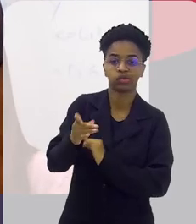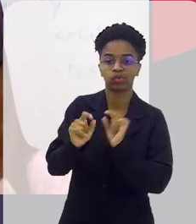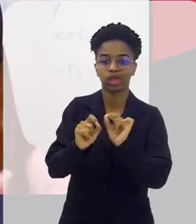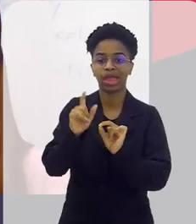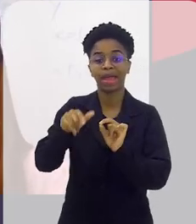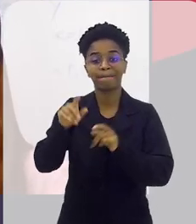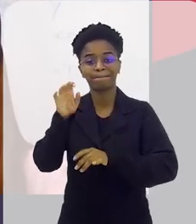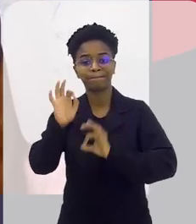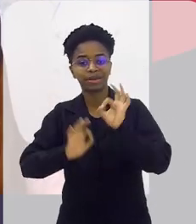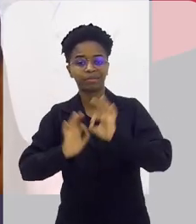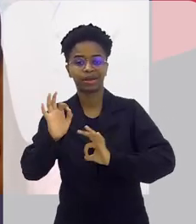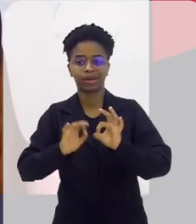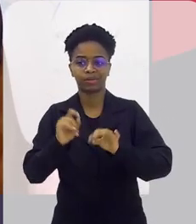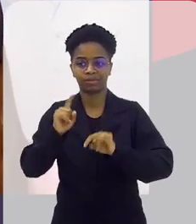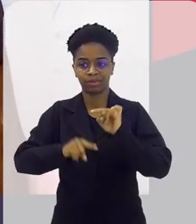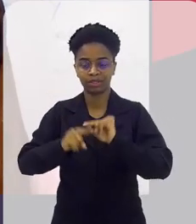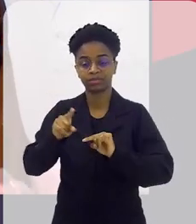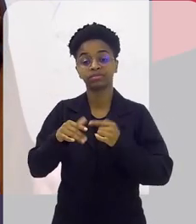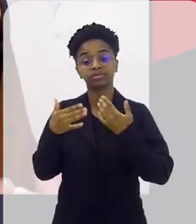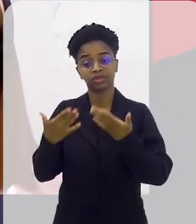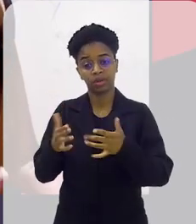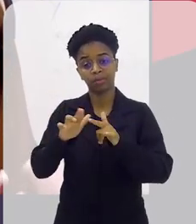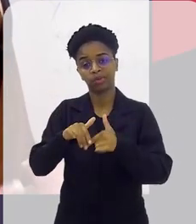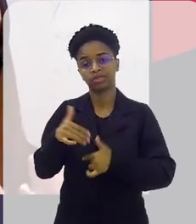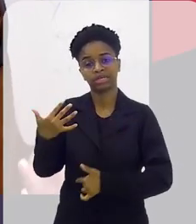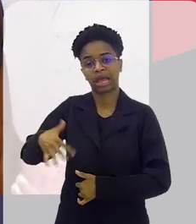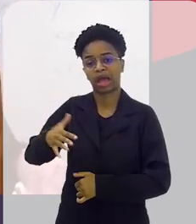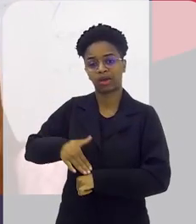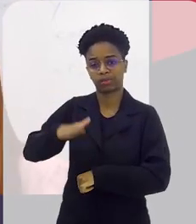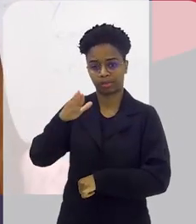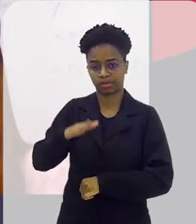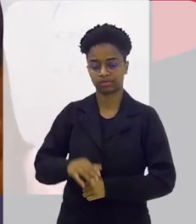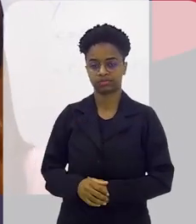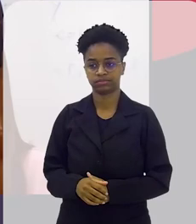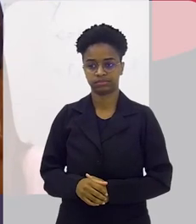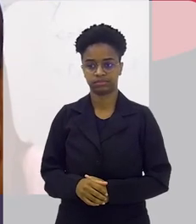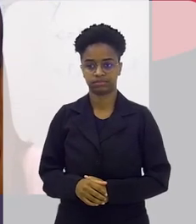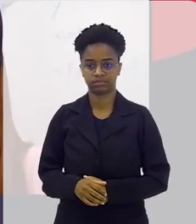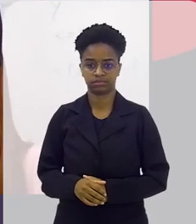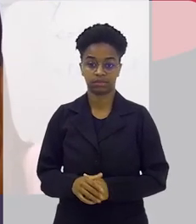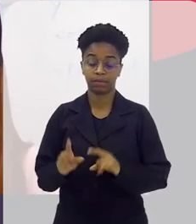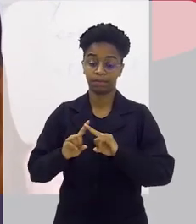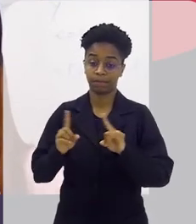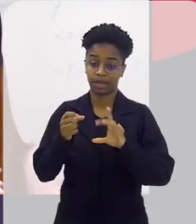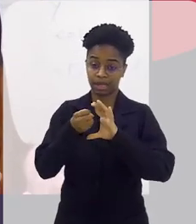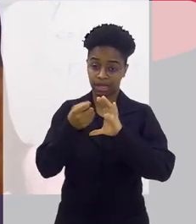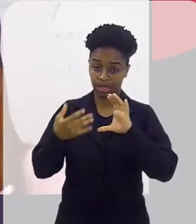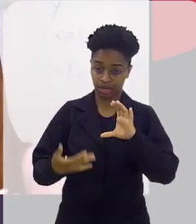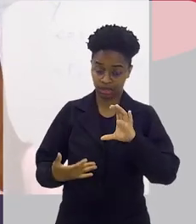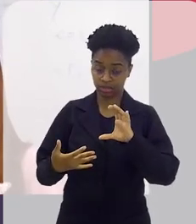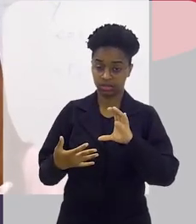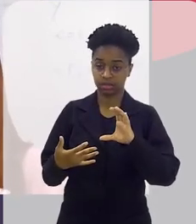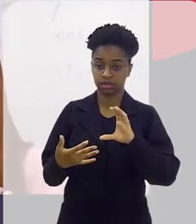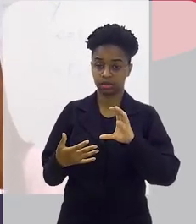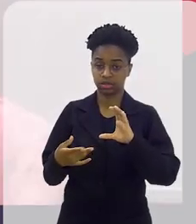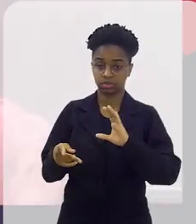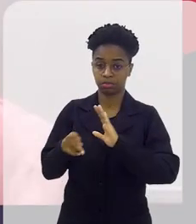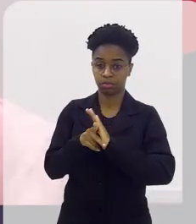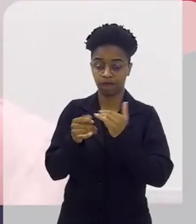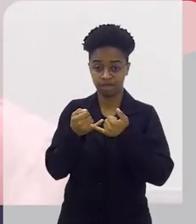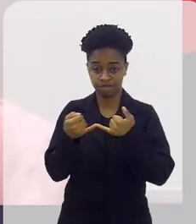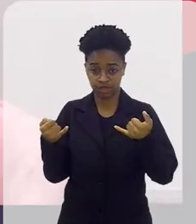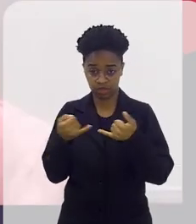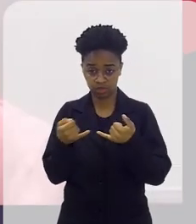é o de preparar esse material. E é isso que encarece um pouco o tecido. A característica mesmo do